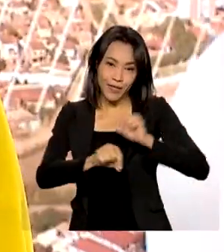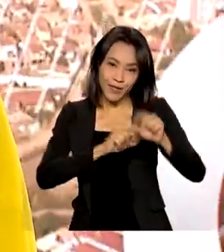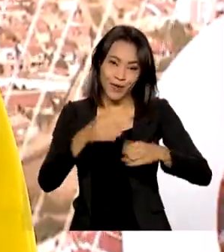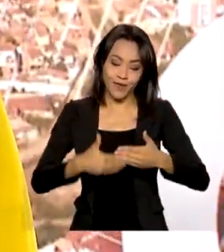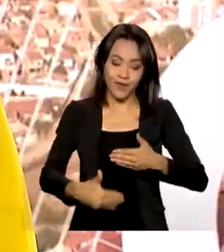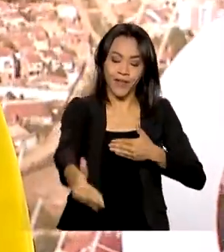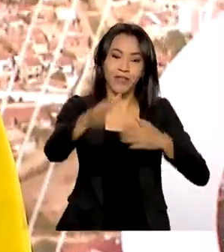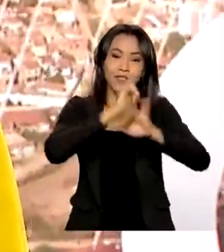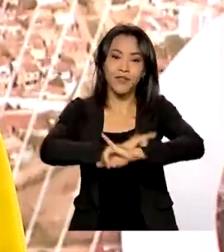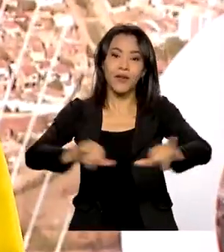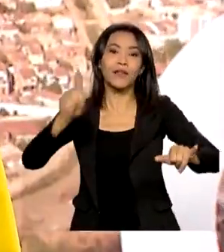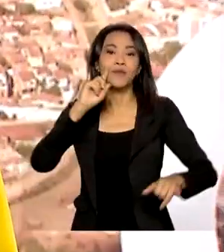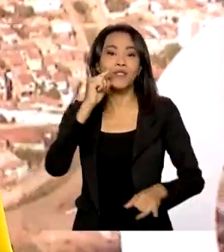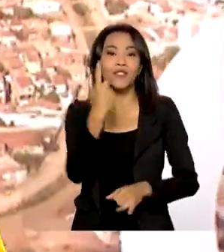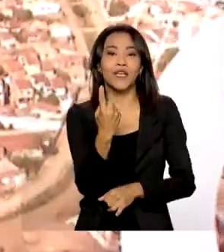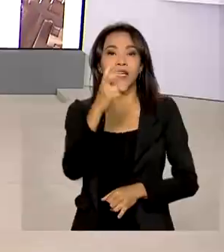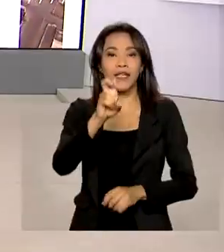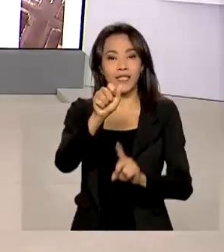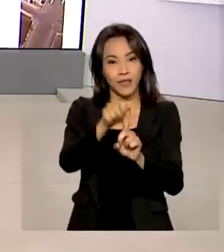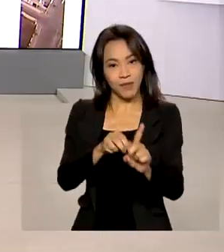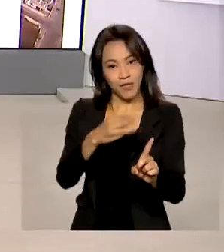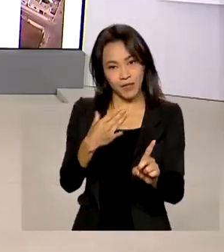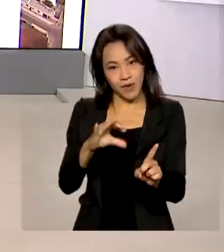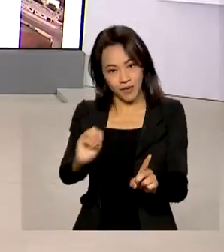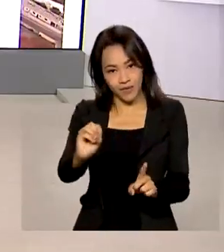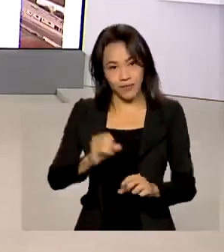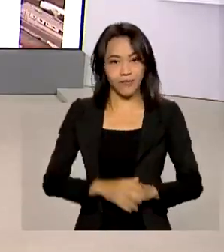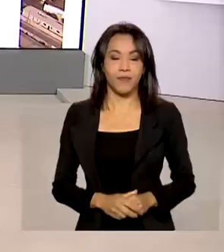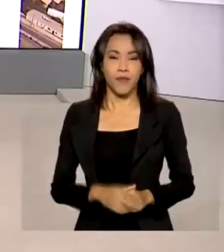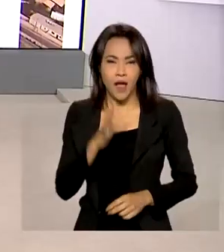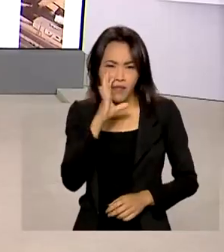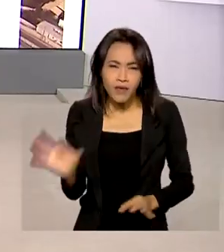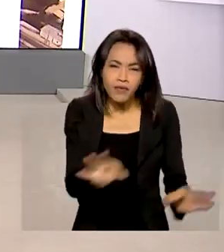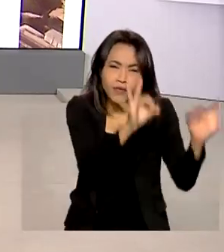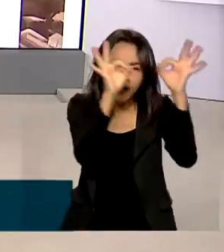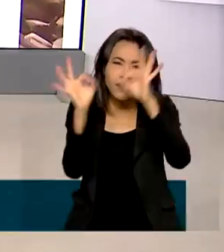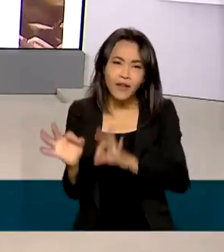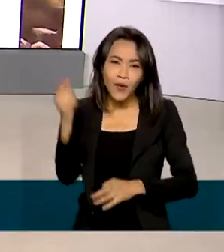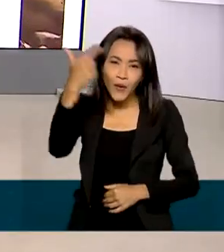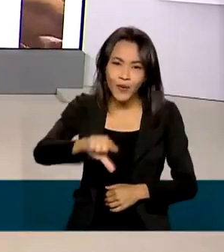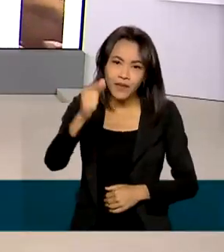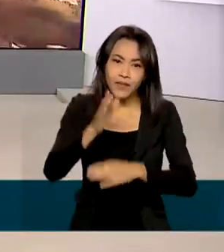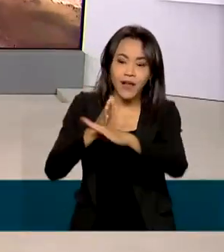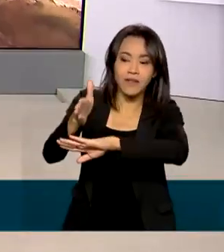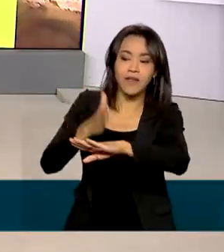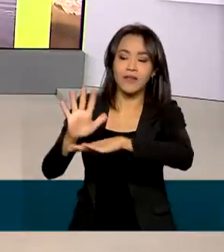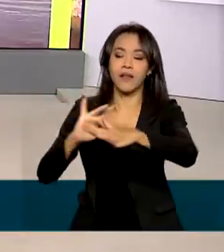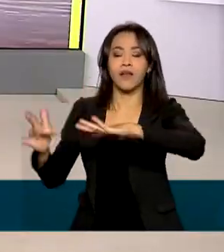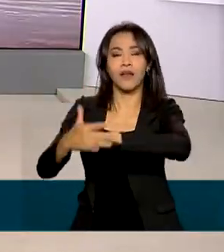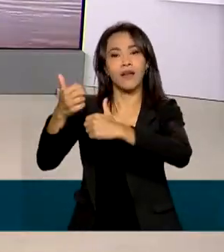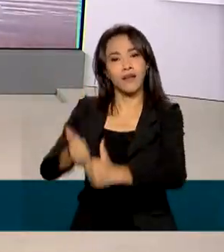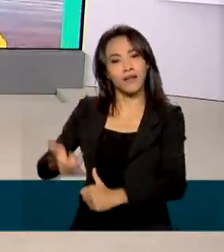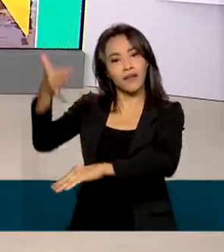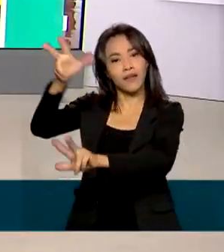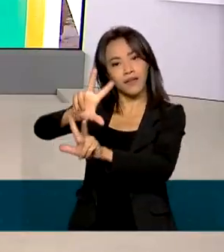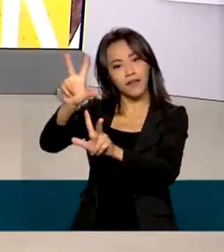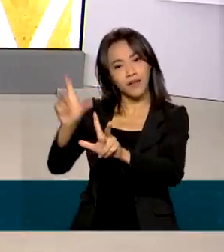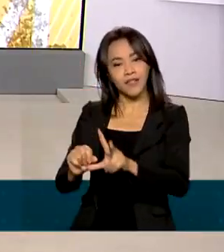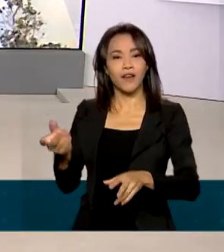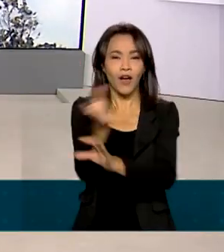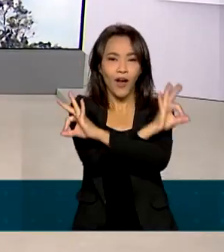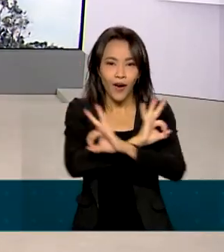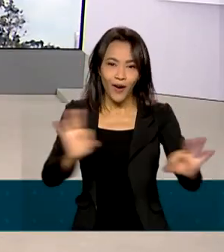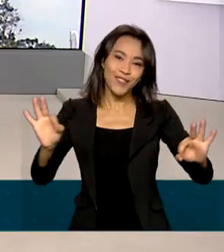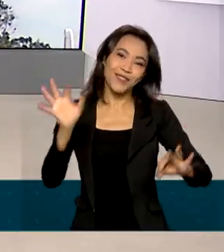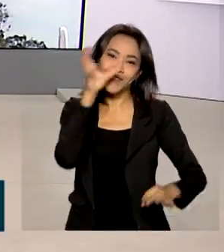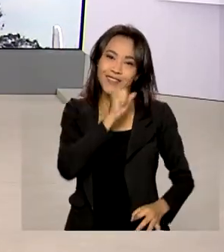divulgado no dia 15 de março. Para rever as reportagens de hoje, acesse as redes sociais da TV Brasil. Para você, um